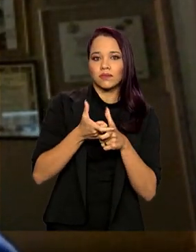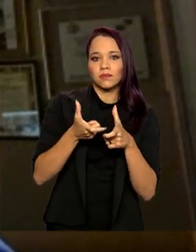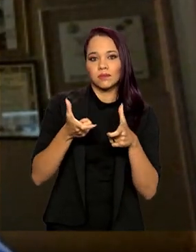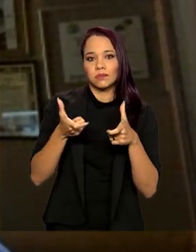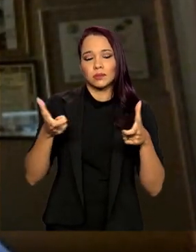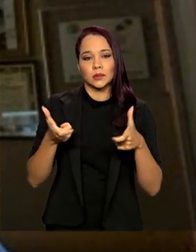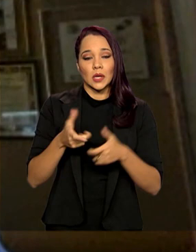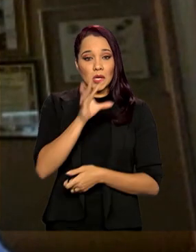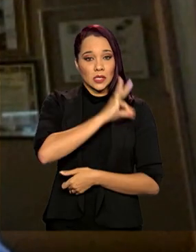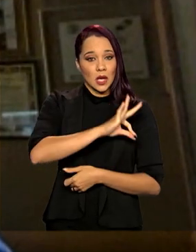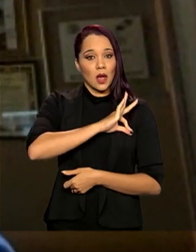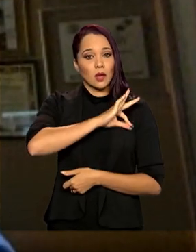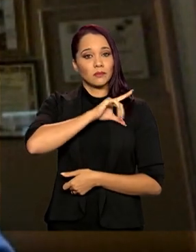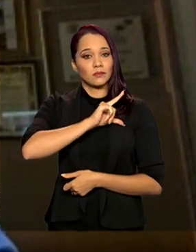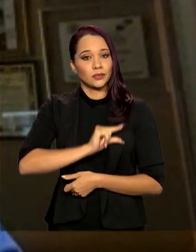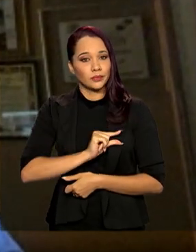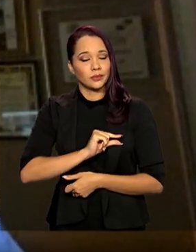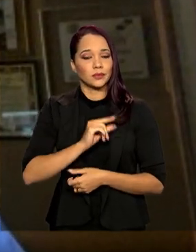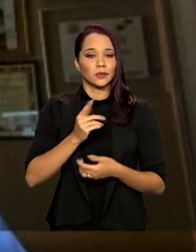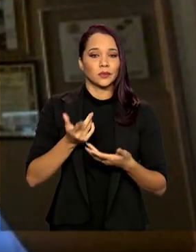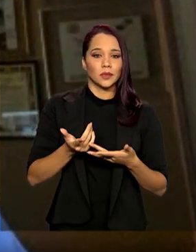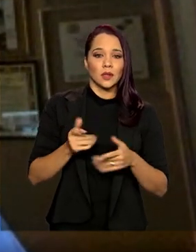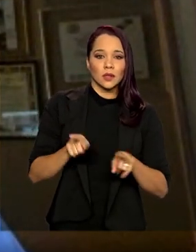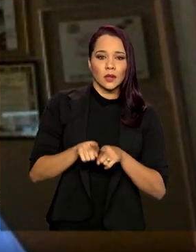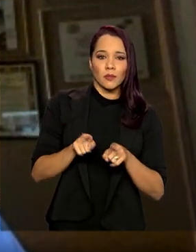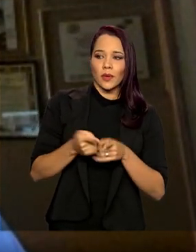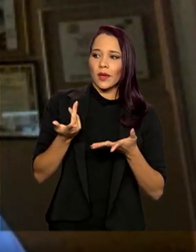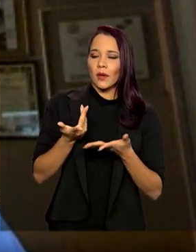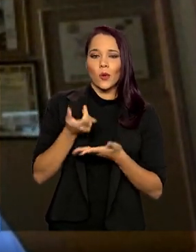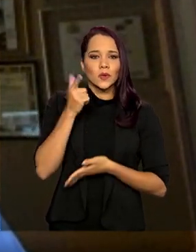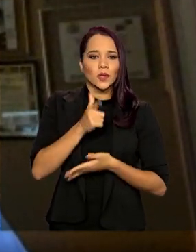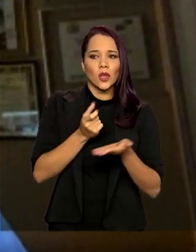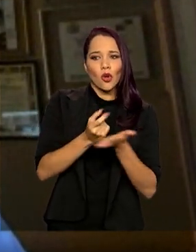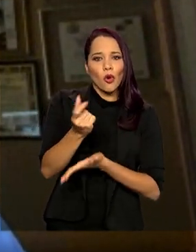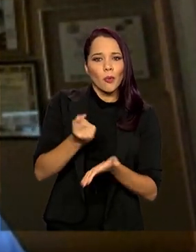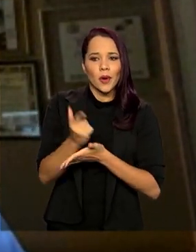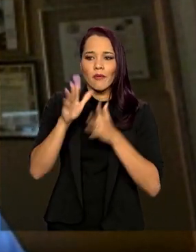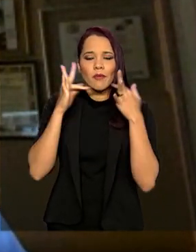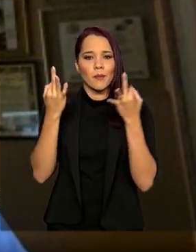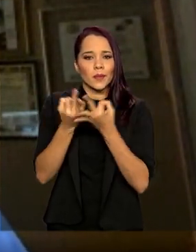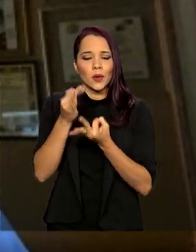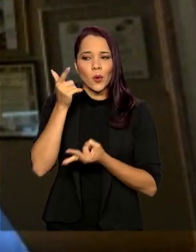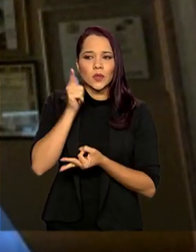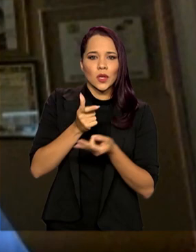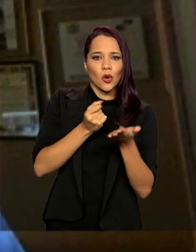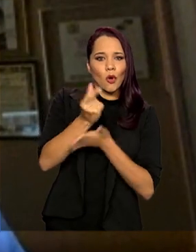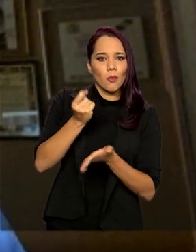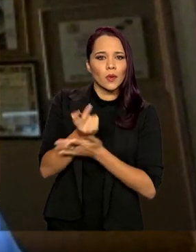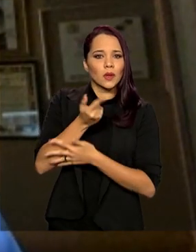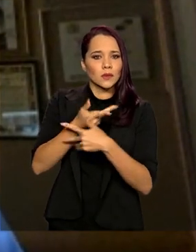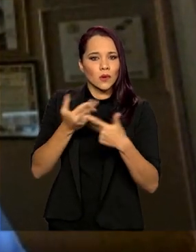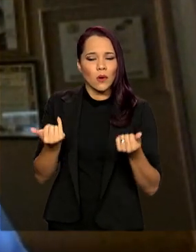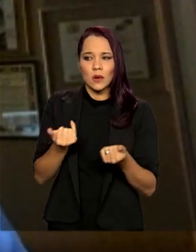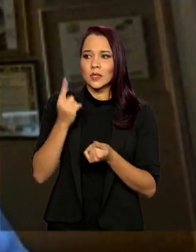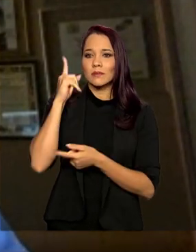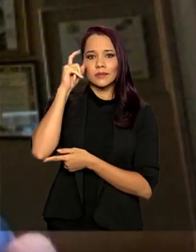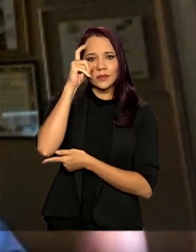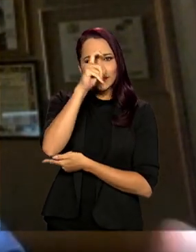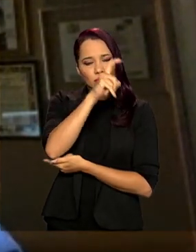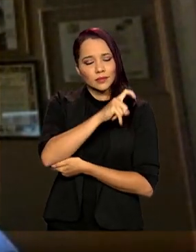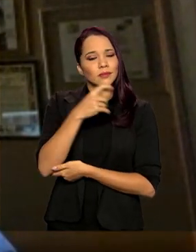salários baixos, o poder aquisitivo das famílias totalmente complicado